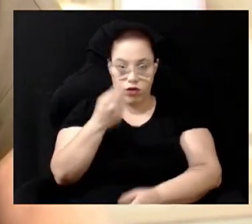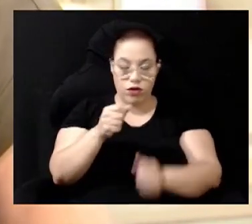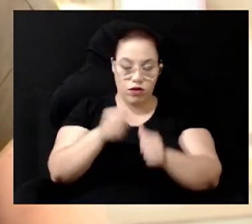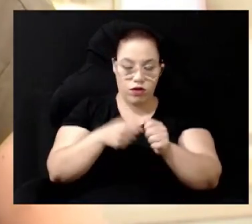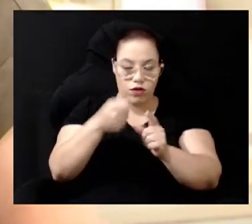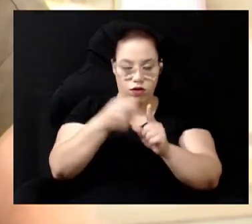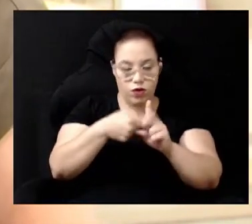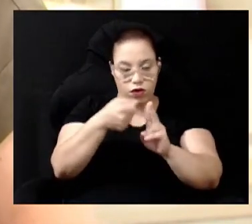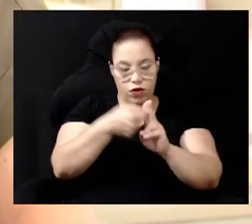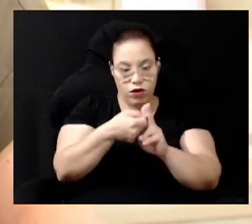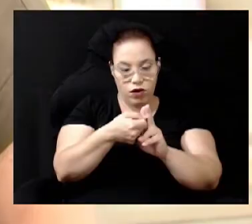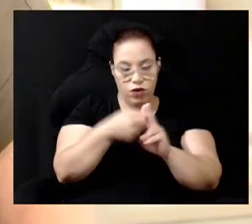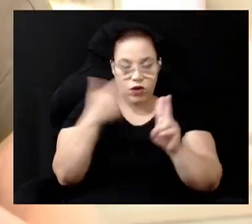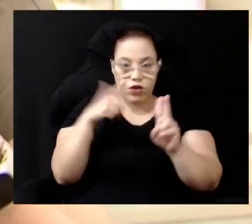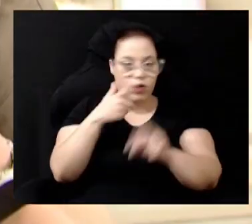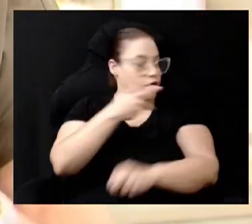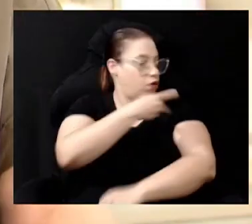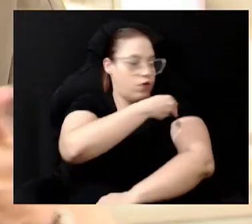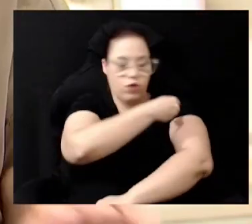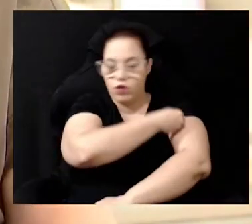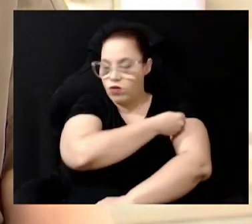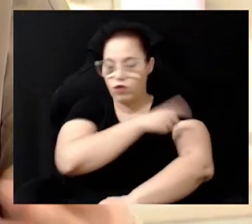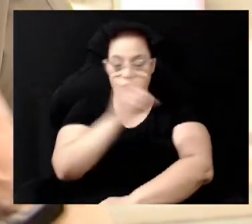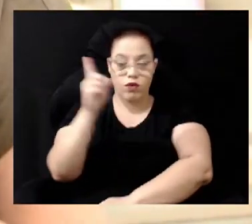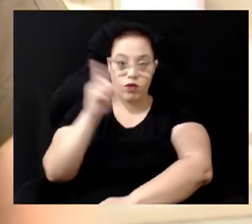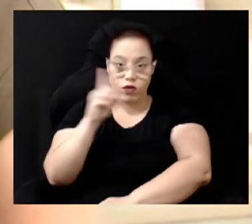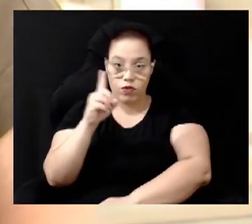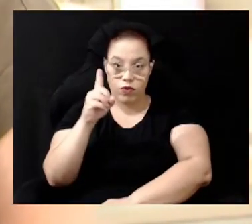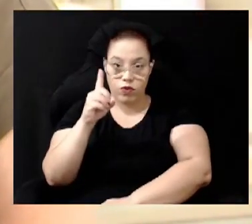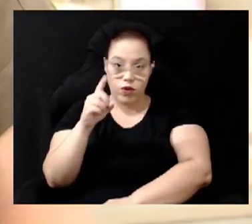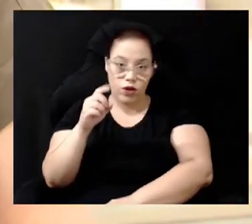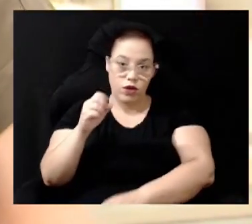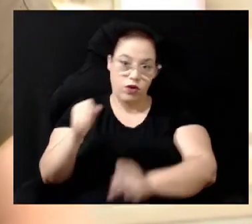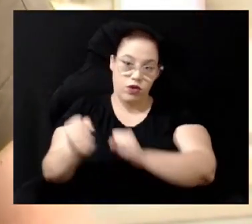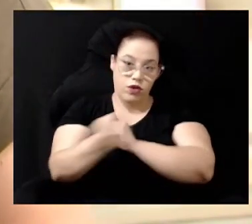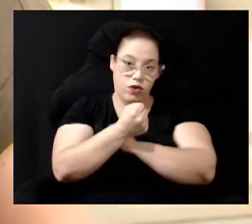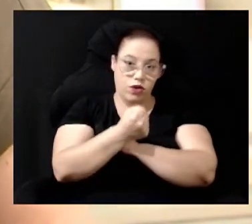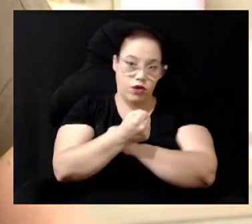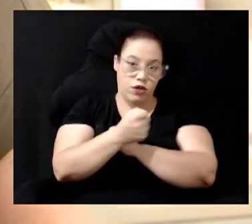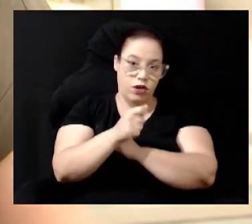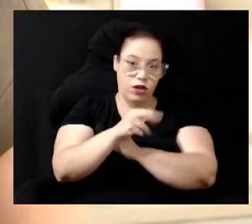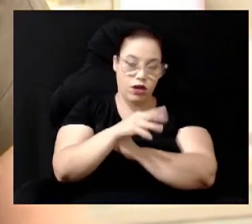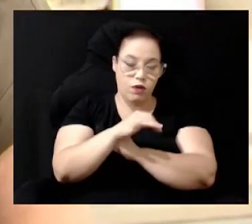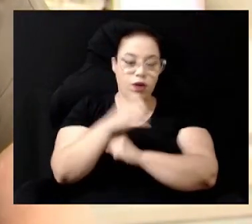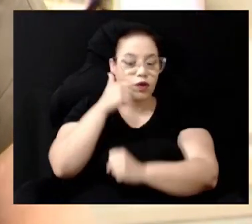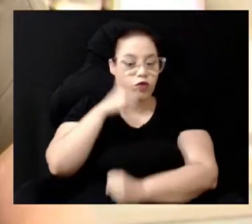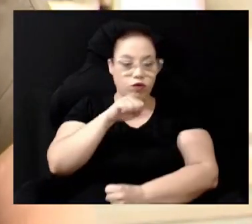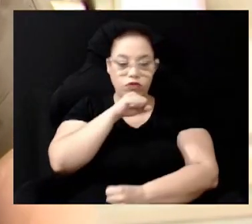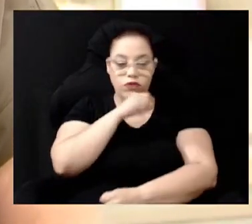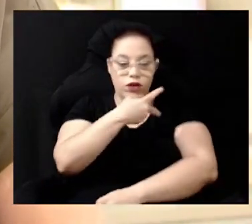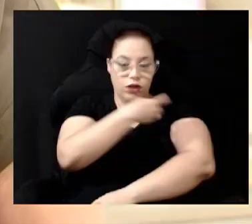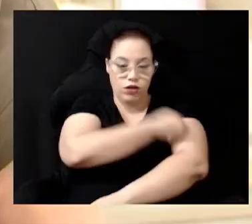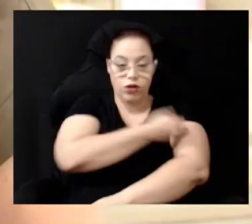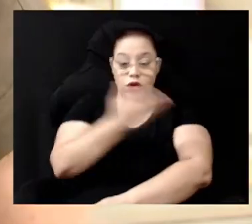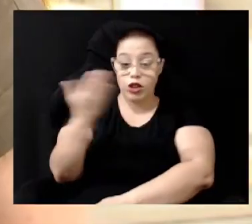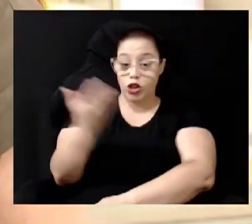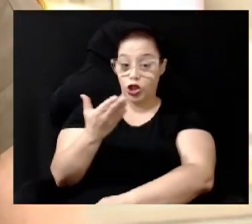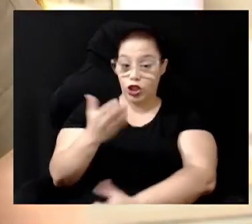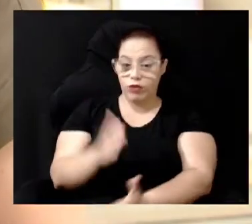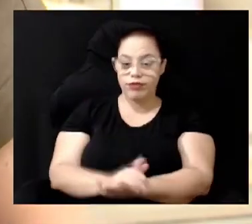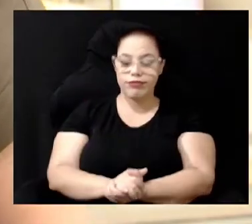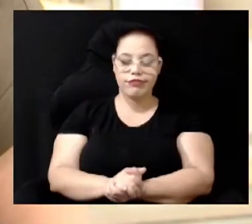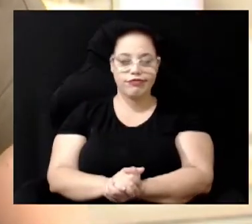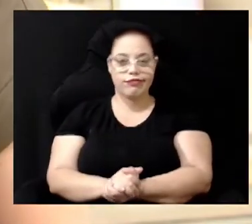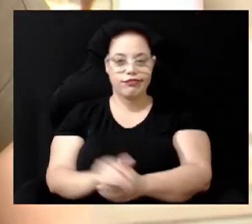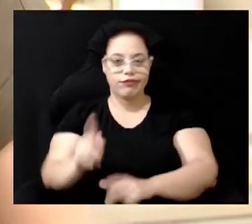ainda não tomou nenhuma dose de vacina ele está protegido com o anticorpo da mãe se a mãe tiver vacinado Então essa é uma população que precisa